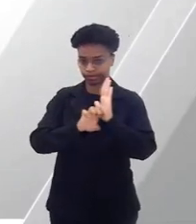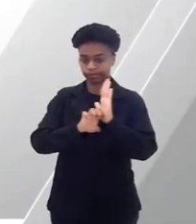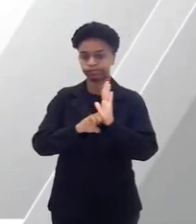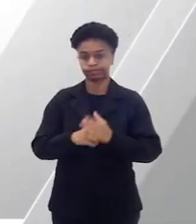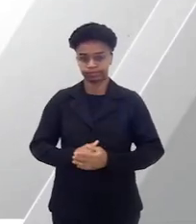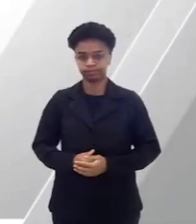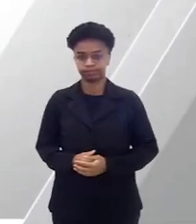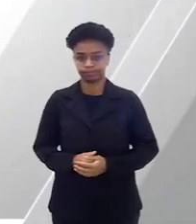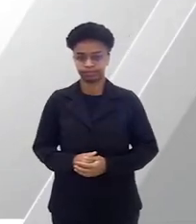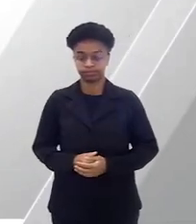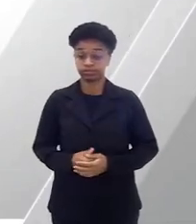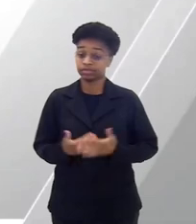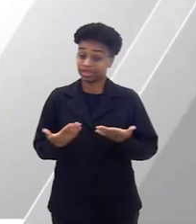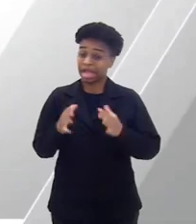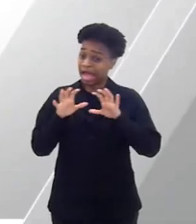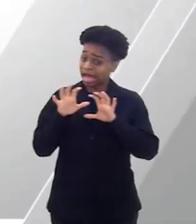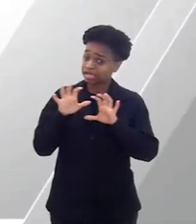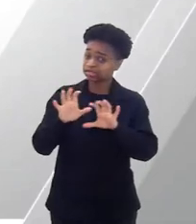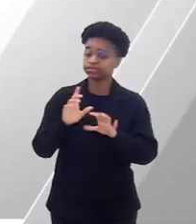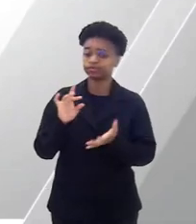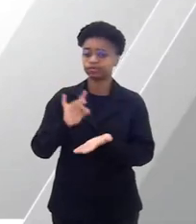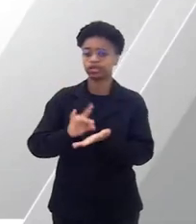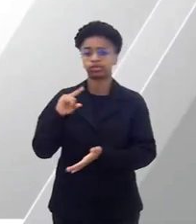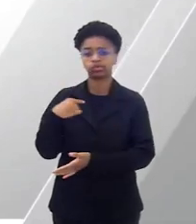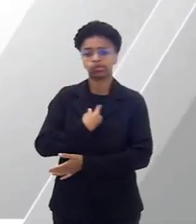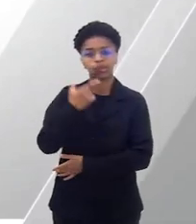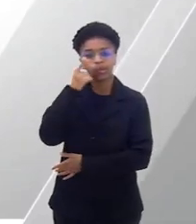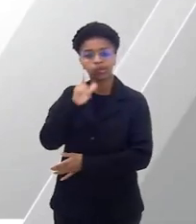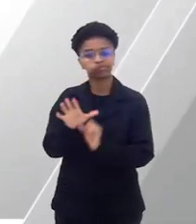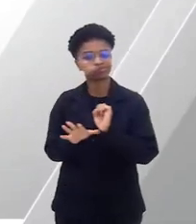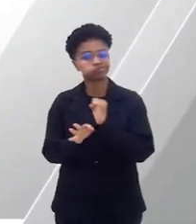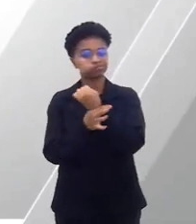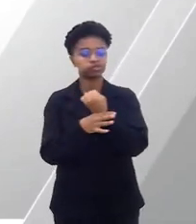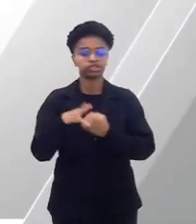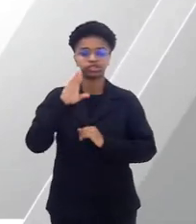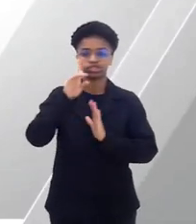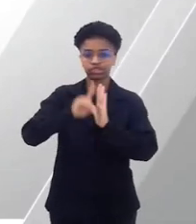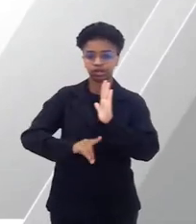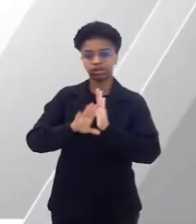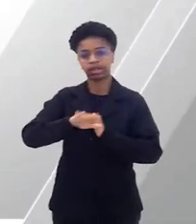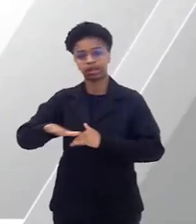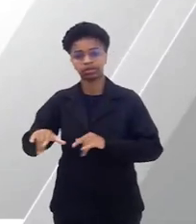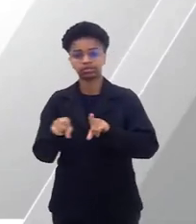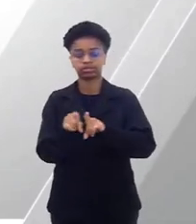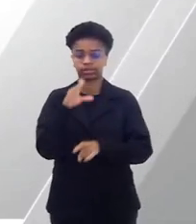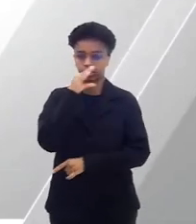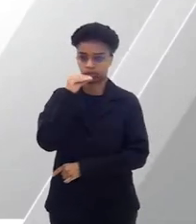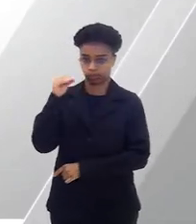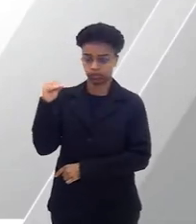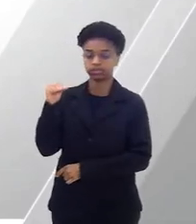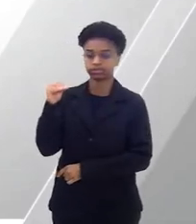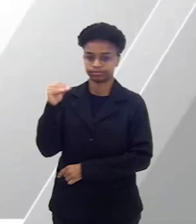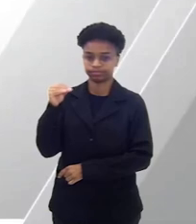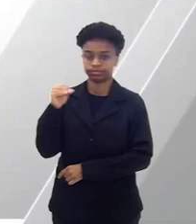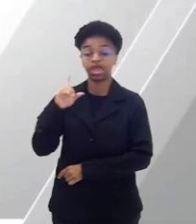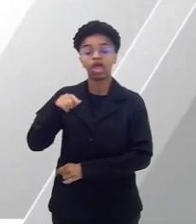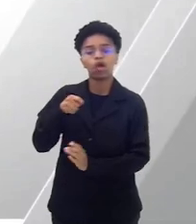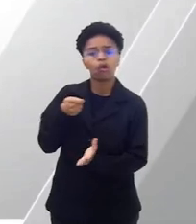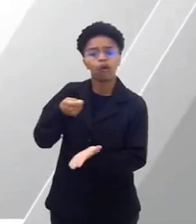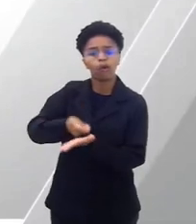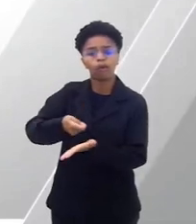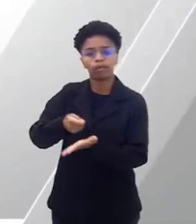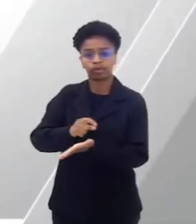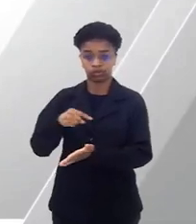Adolescente. Só assim vamos garantir o direito das crianças e dos adolescentes. É o